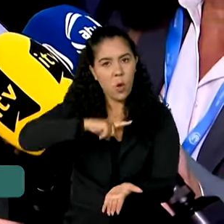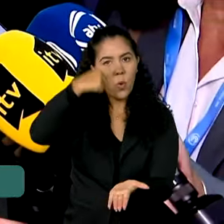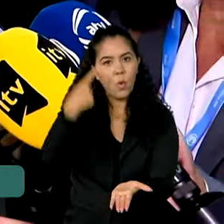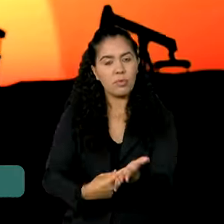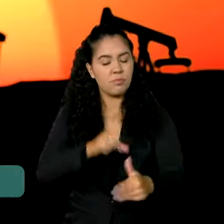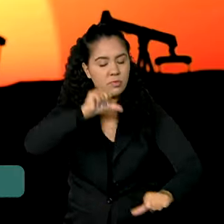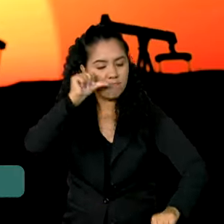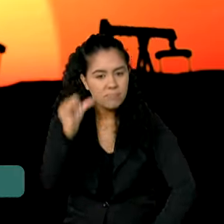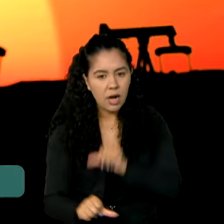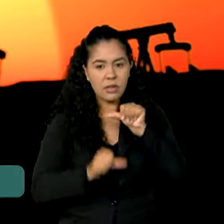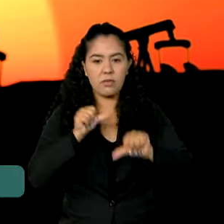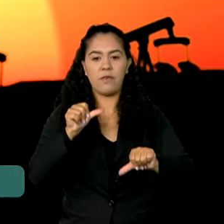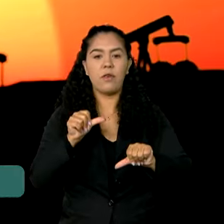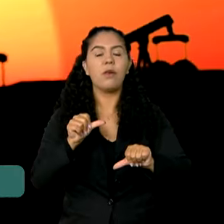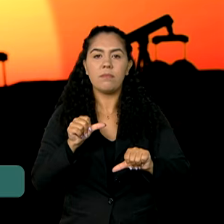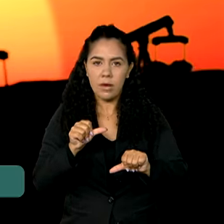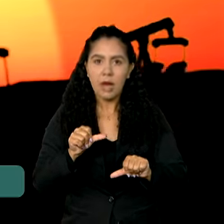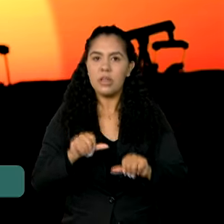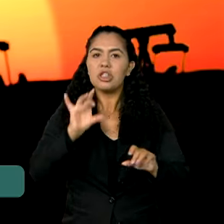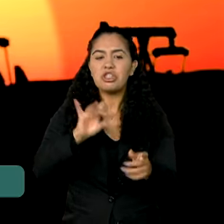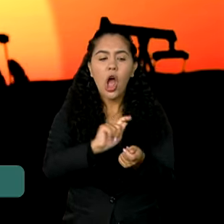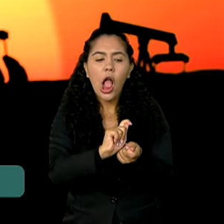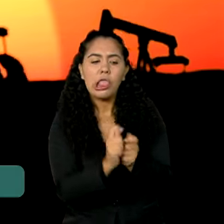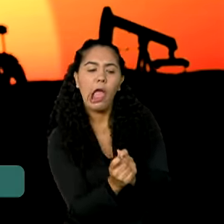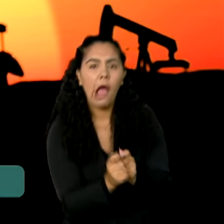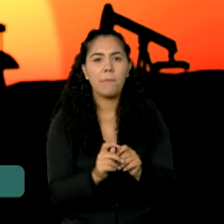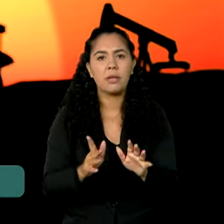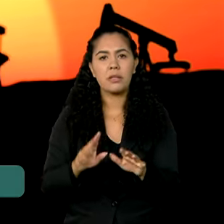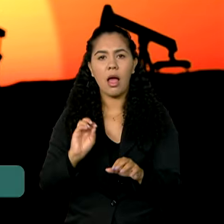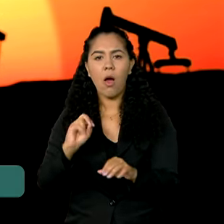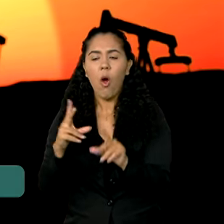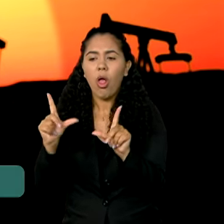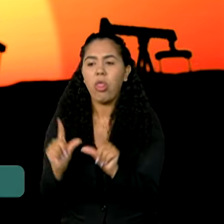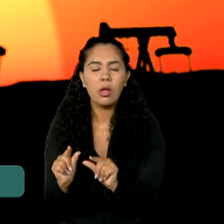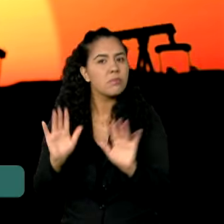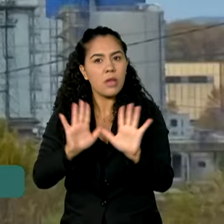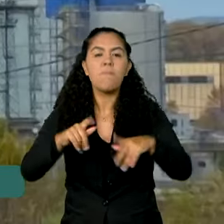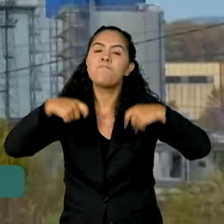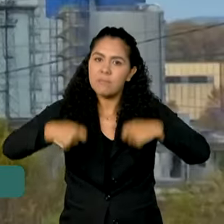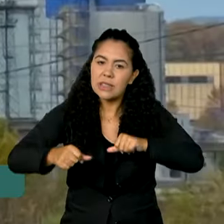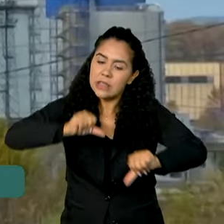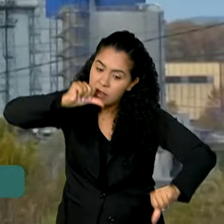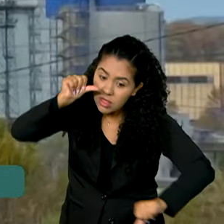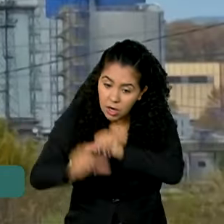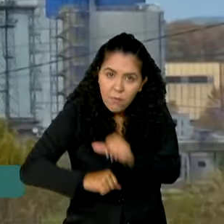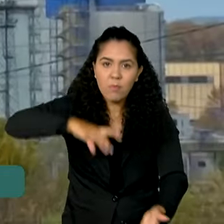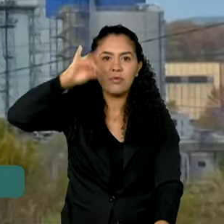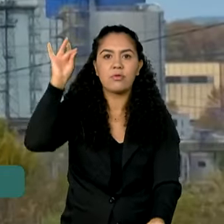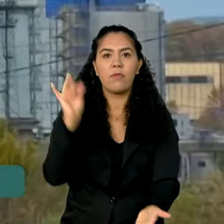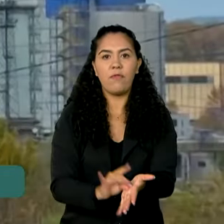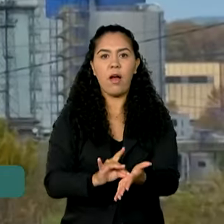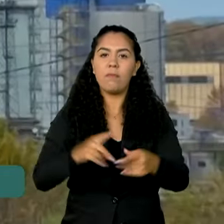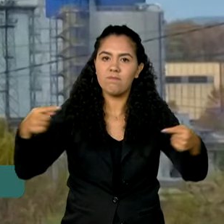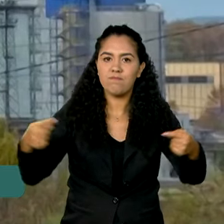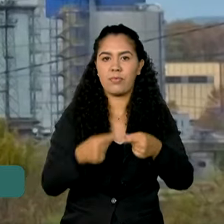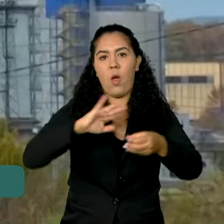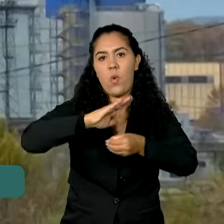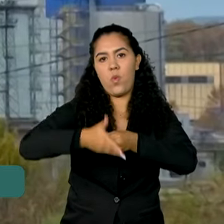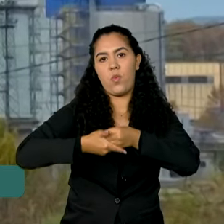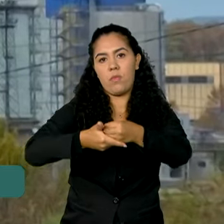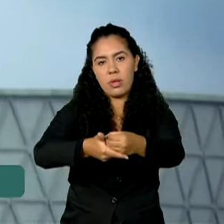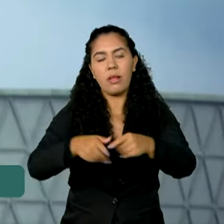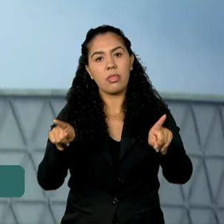transformação. Não basta adaptar, não basta mitigar, é preciso transformar os modelos insustentáveis de